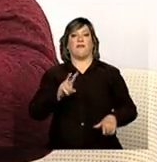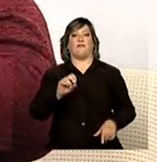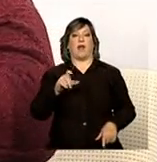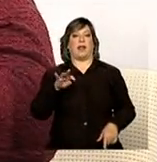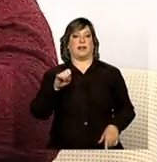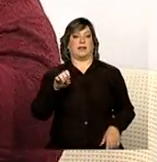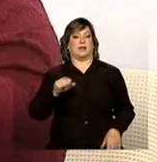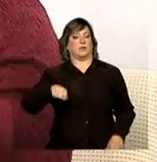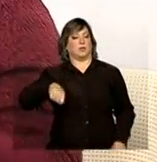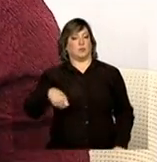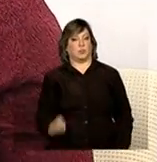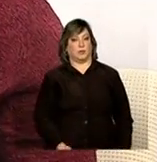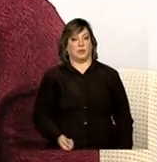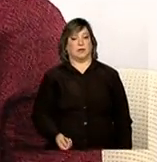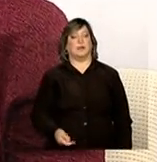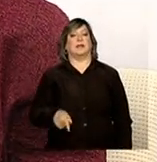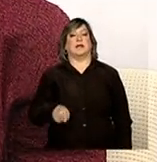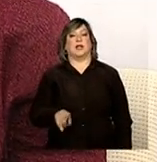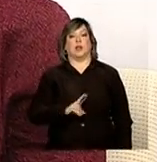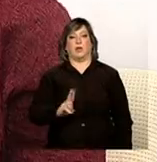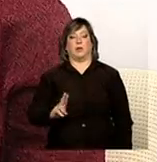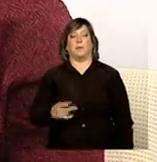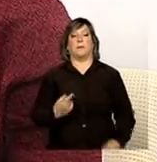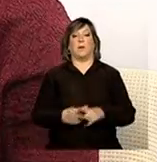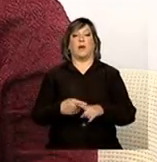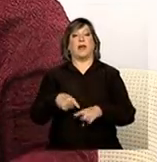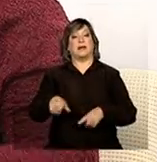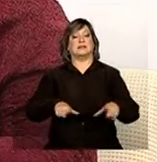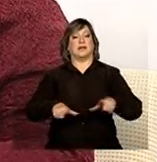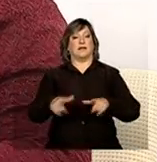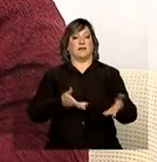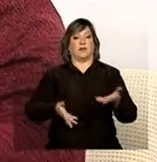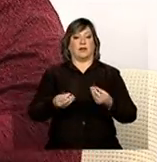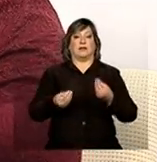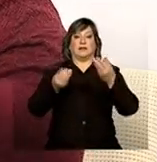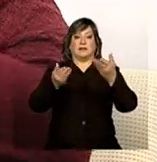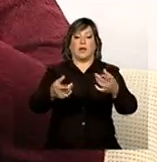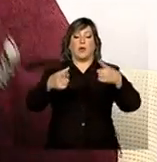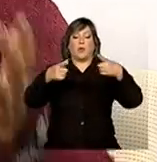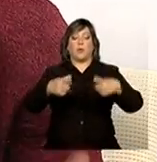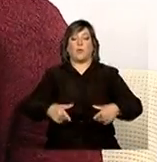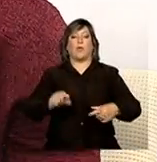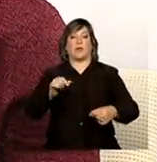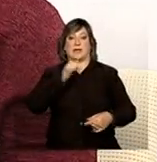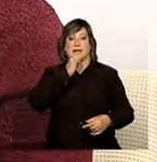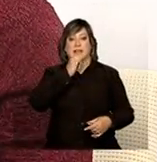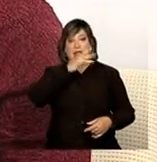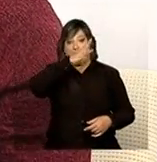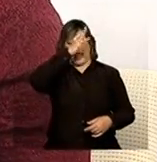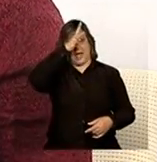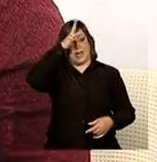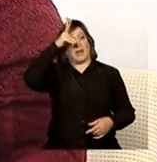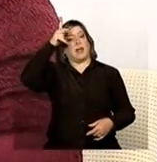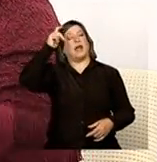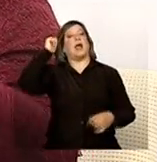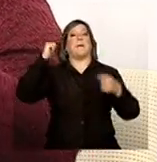são serviços que estão sendo ofertados em territórios como a região amazônica do Brasil,